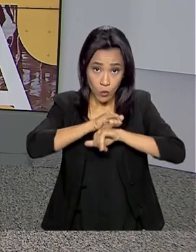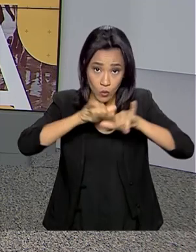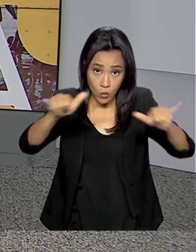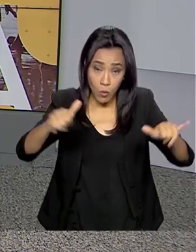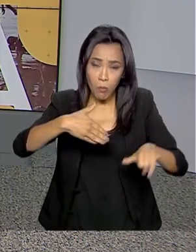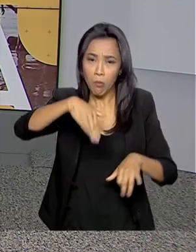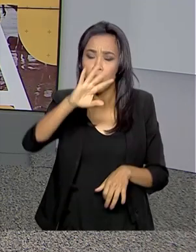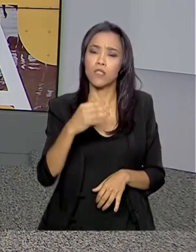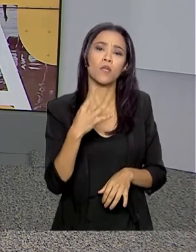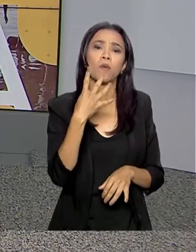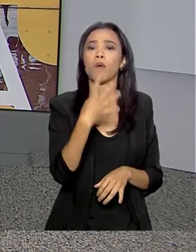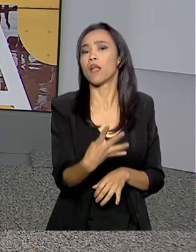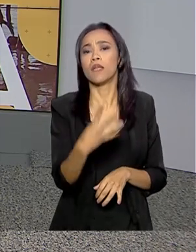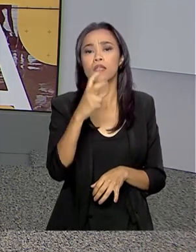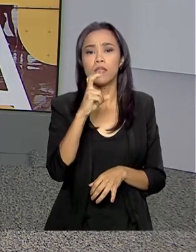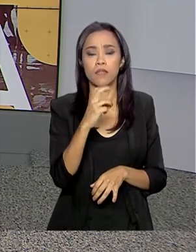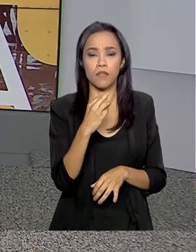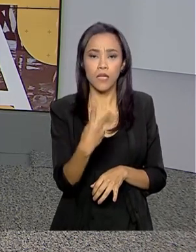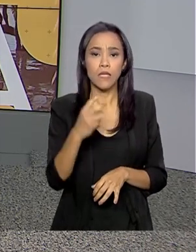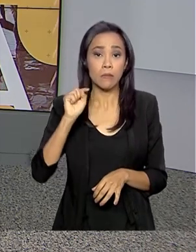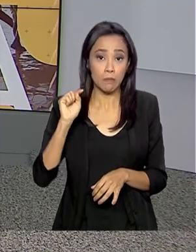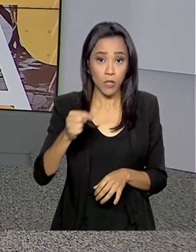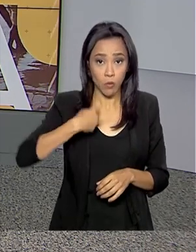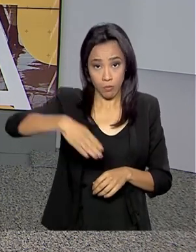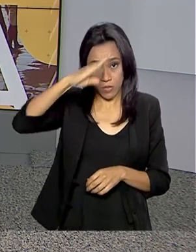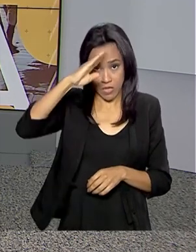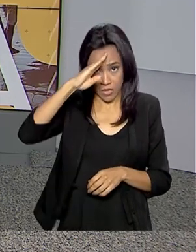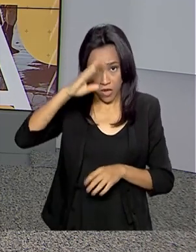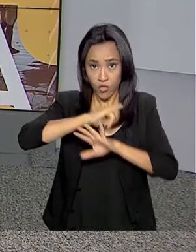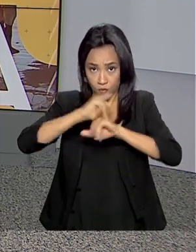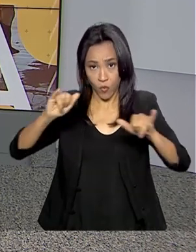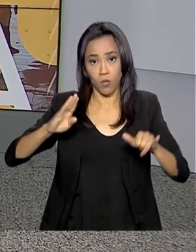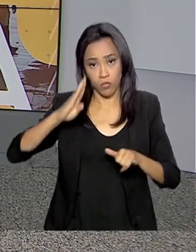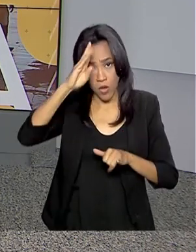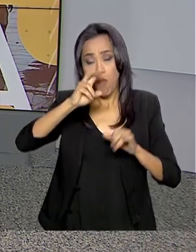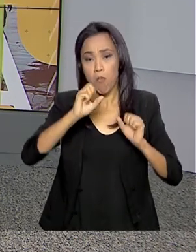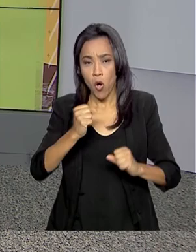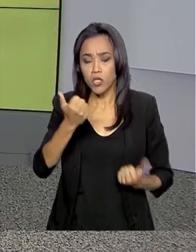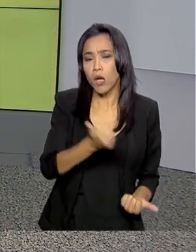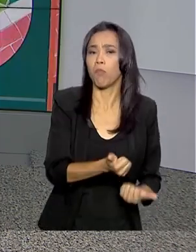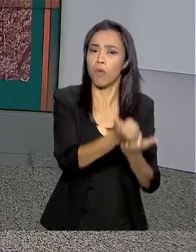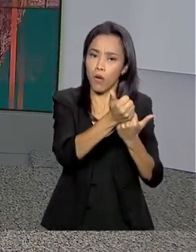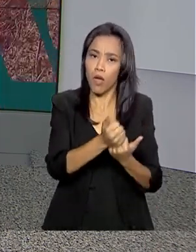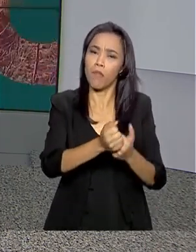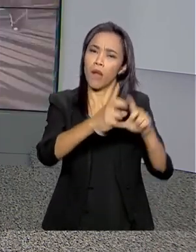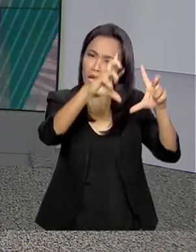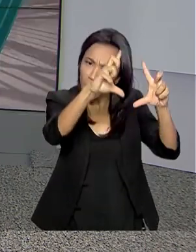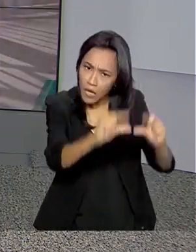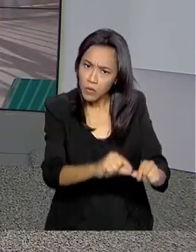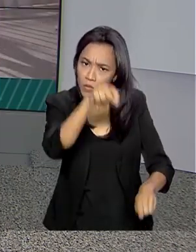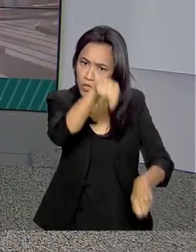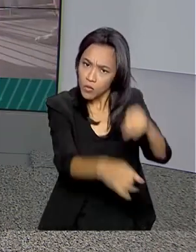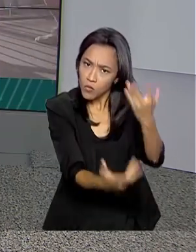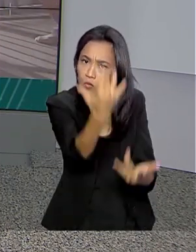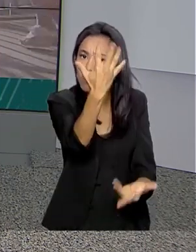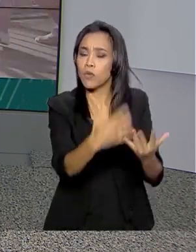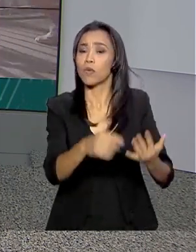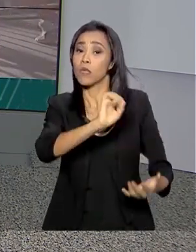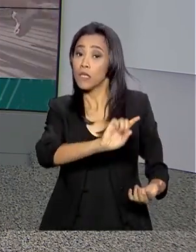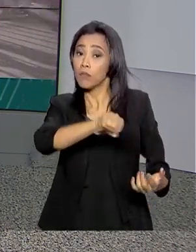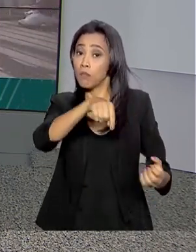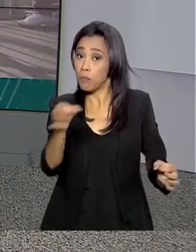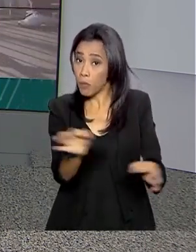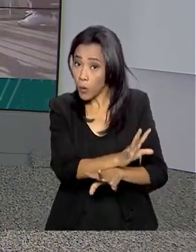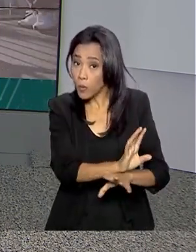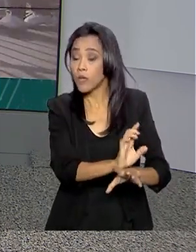mais de 43 mil militares das Forças Armadas podem reforçar o combate aos incêndios na região norte. Depois da reunião, o